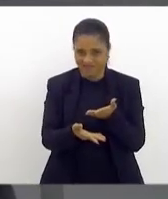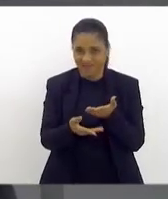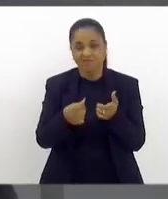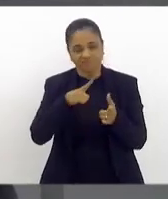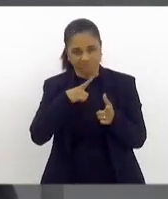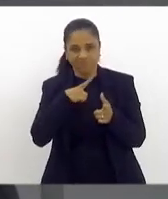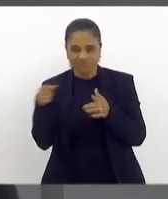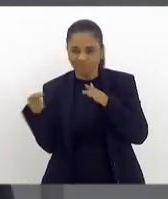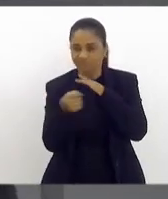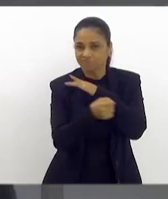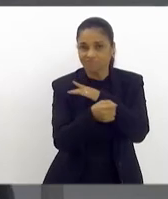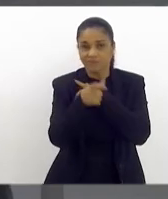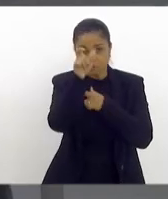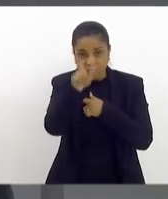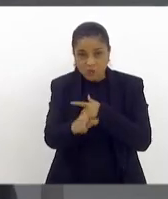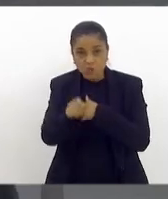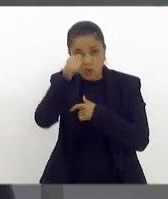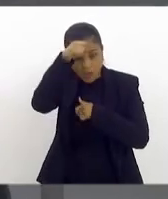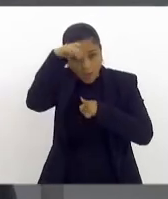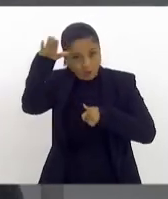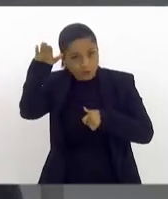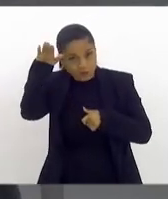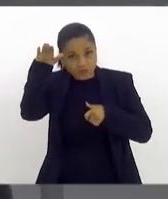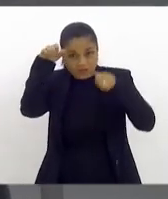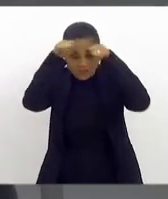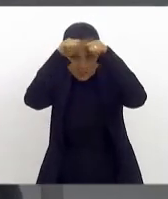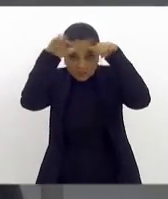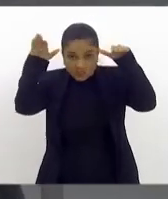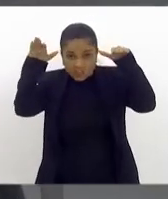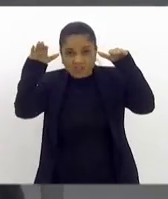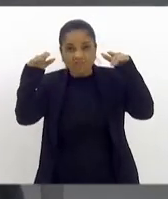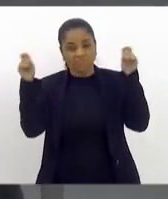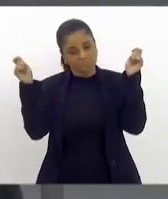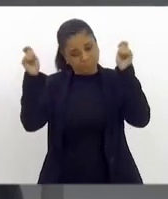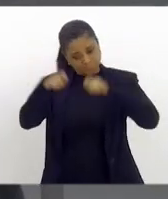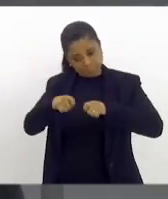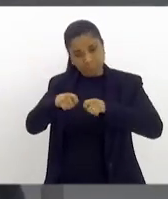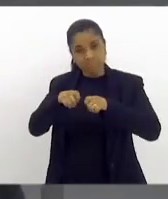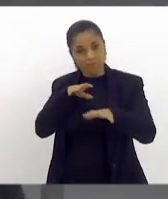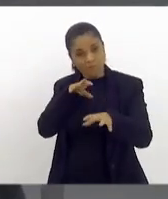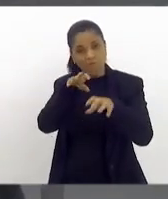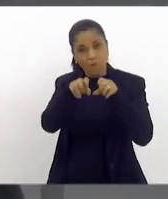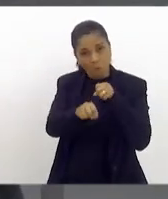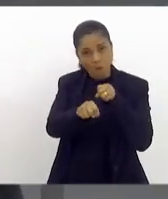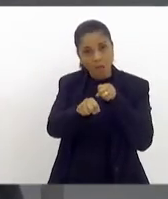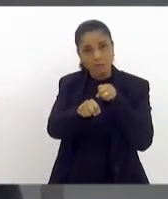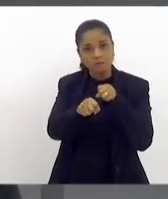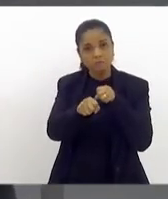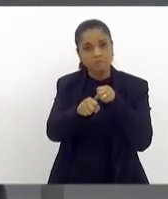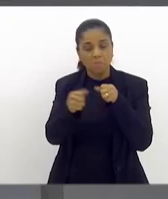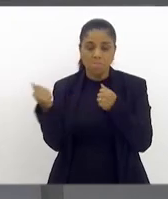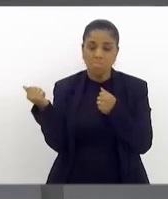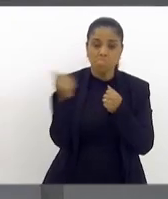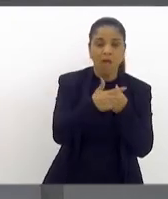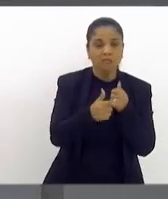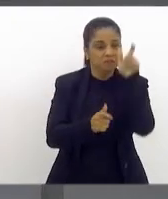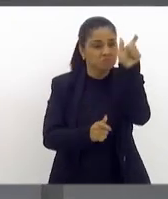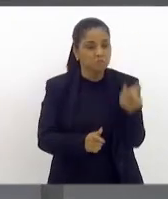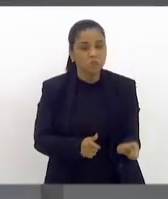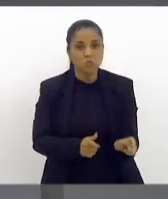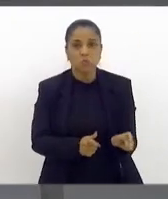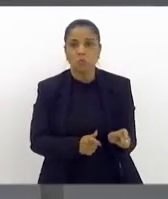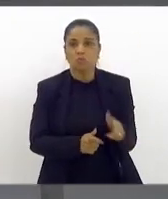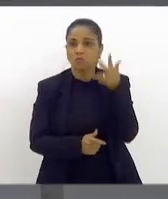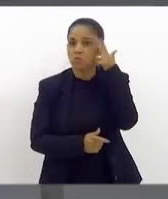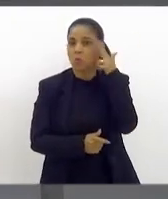autistas, hoje, muito capacitados, mais capacitados do que muitas pessoas. Então, eu convido